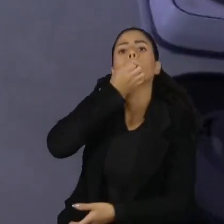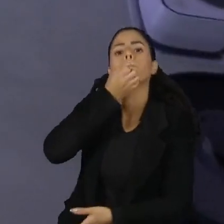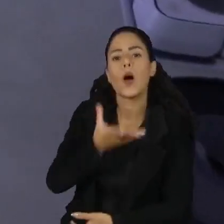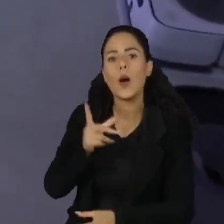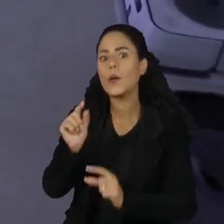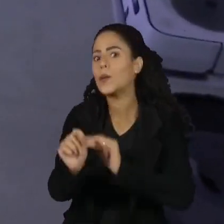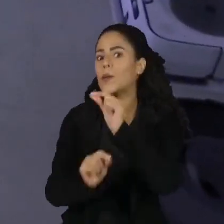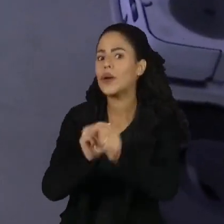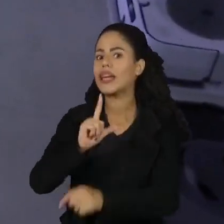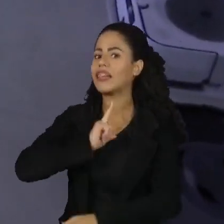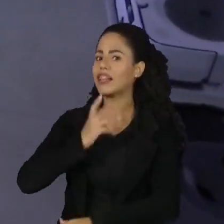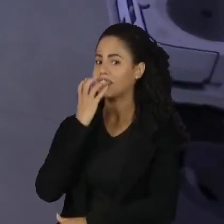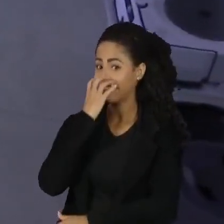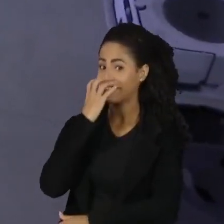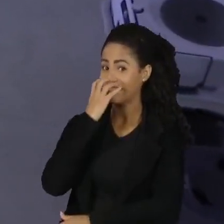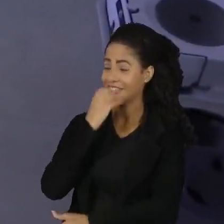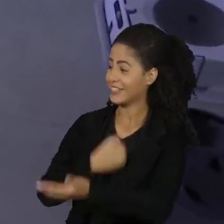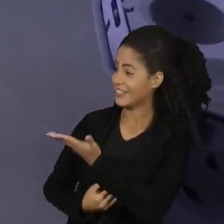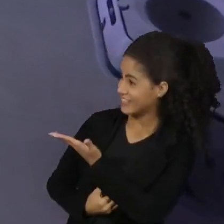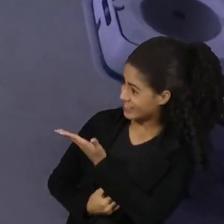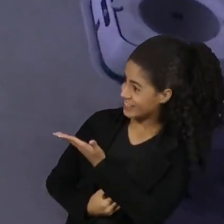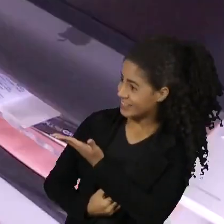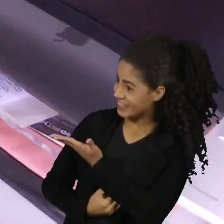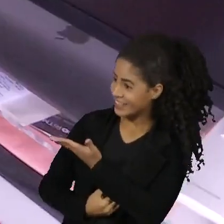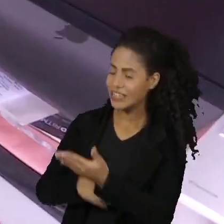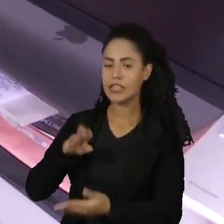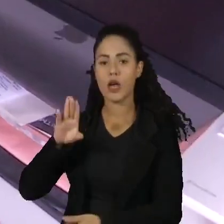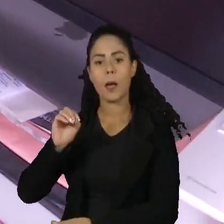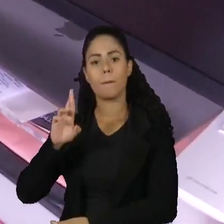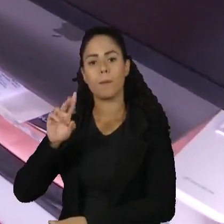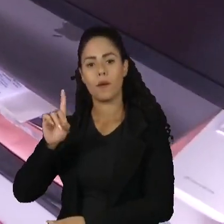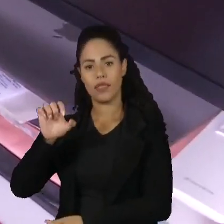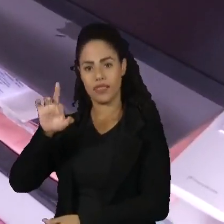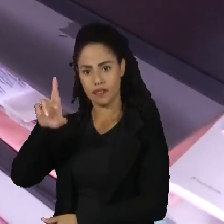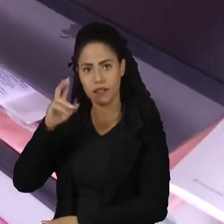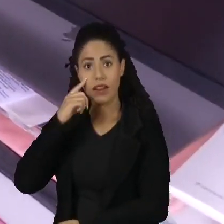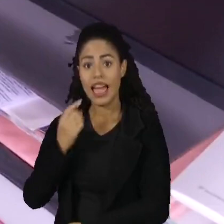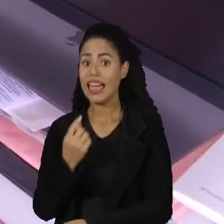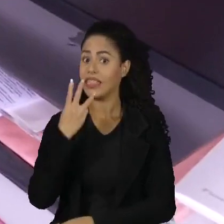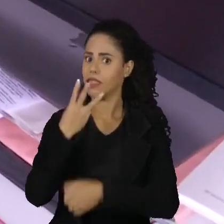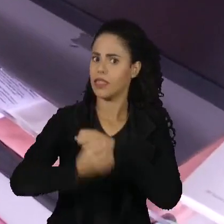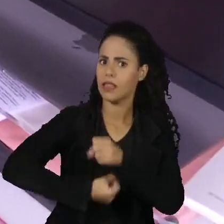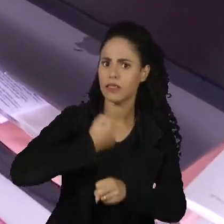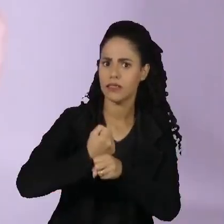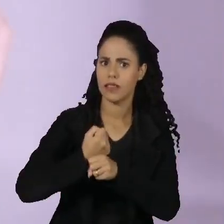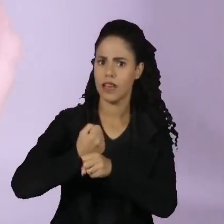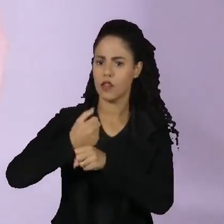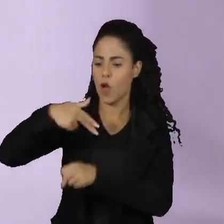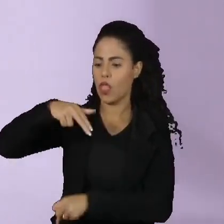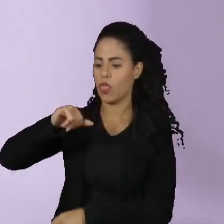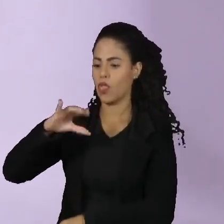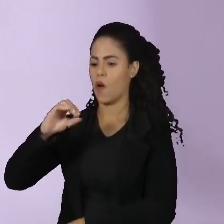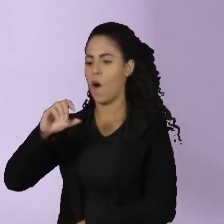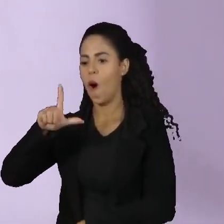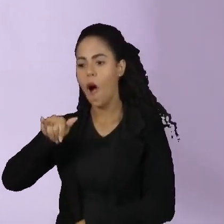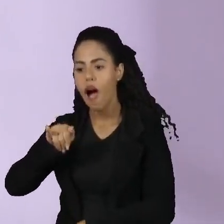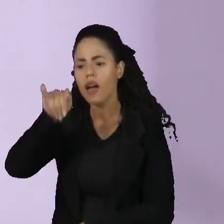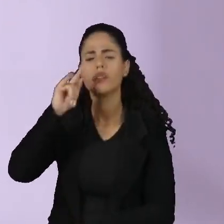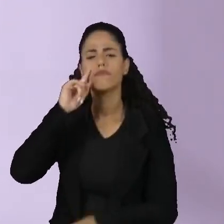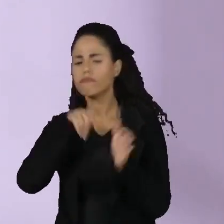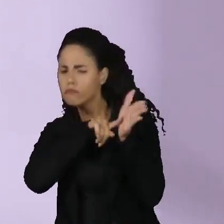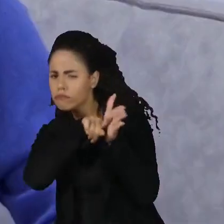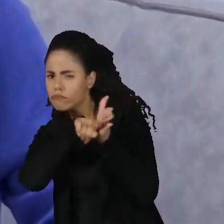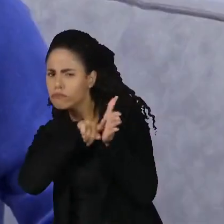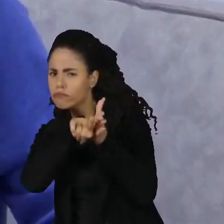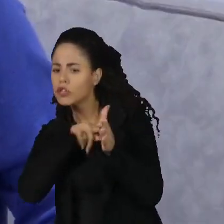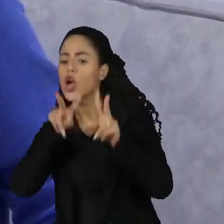tem um morador ilustre, o Border Collie Tyler. Em quase três anos, Nicole confirmou as pesquisas que fez sobre